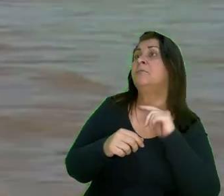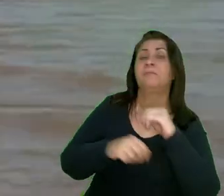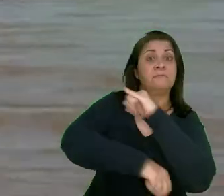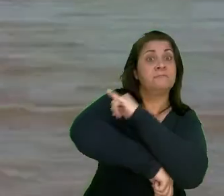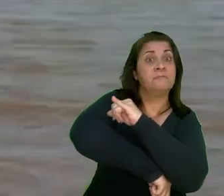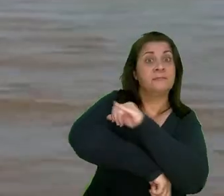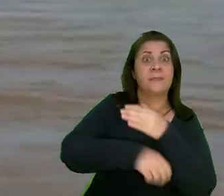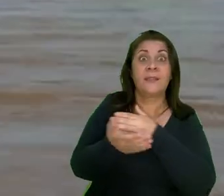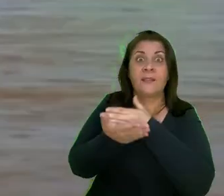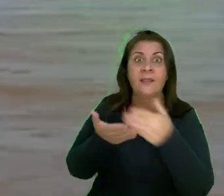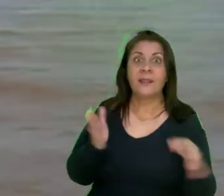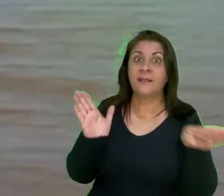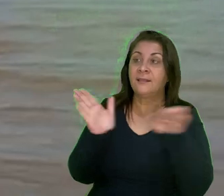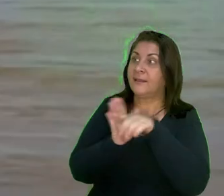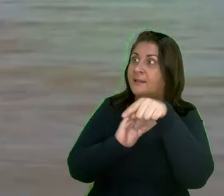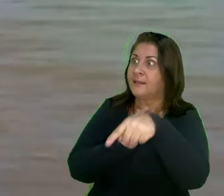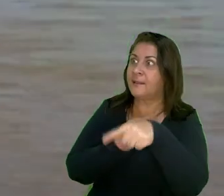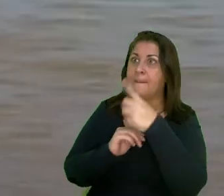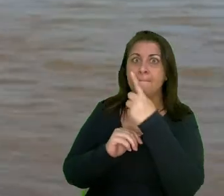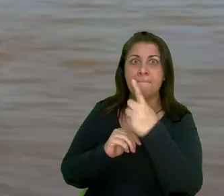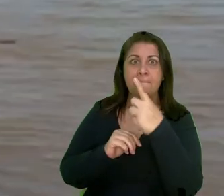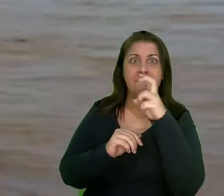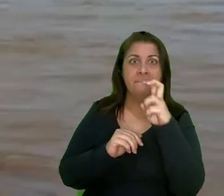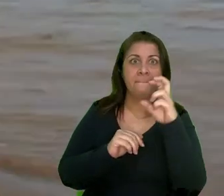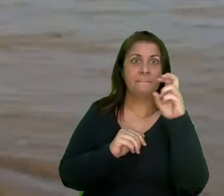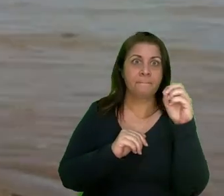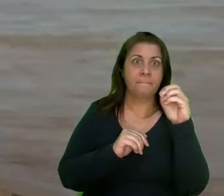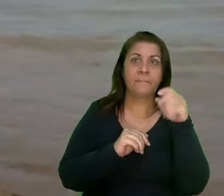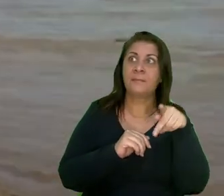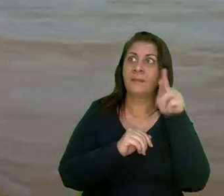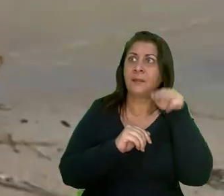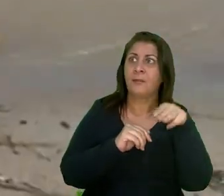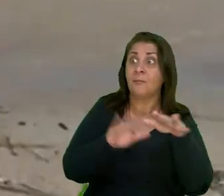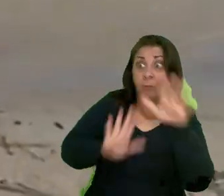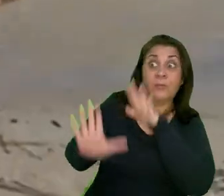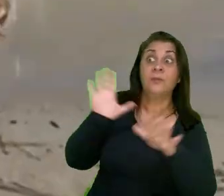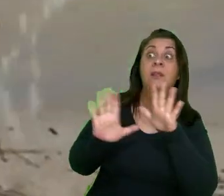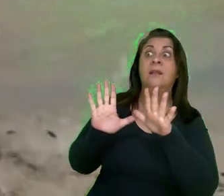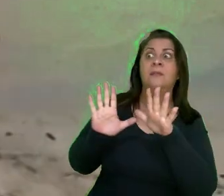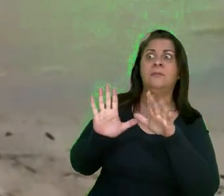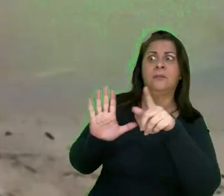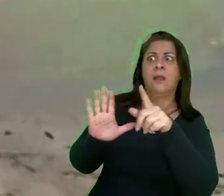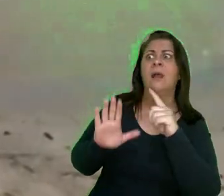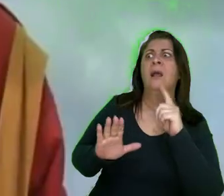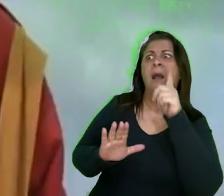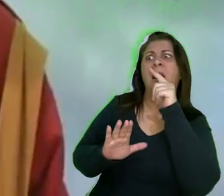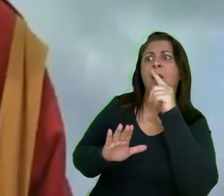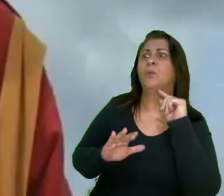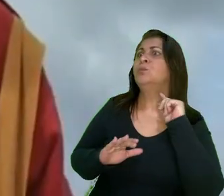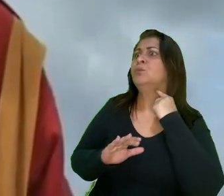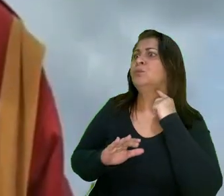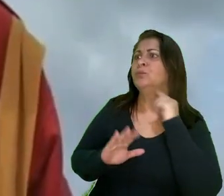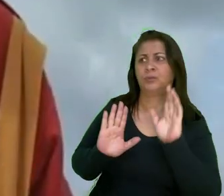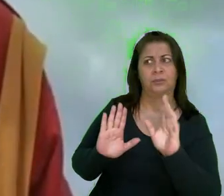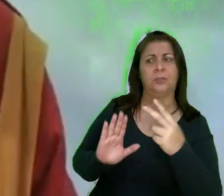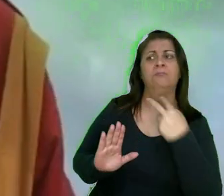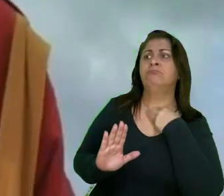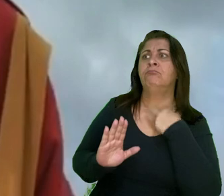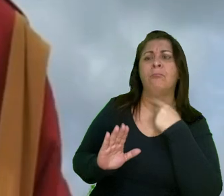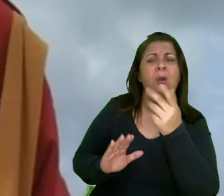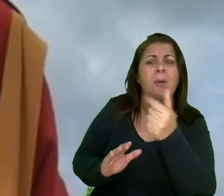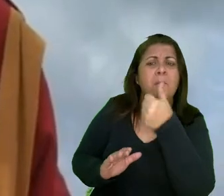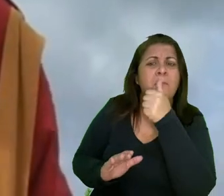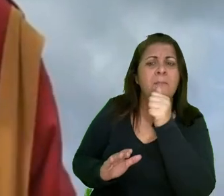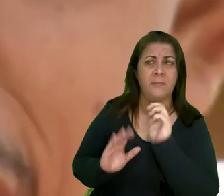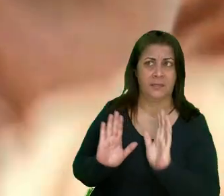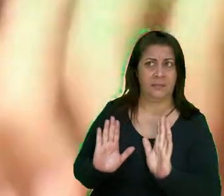Janeiro. Da nascente até aqui, percorre mil cento e cinquenta quilômetros. Cuidado! Essa água é suja. Não se